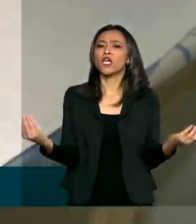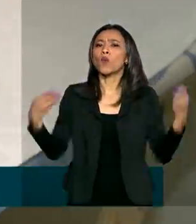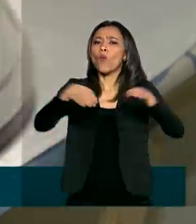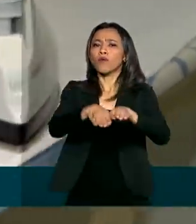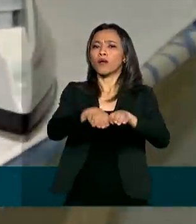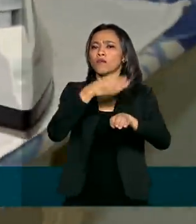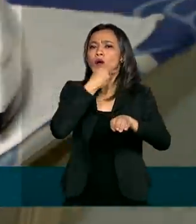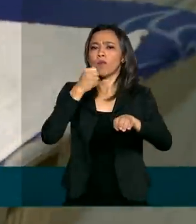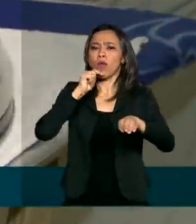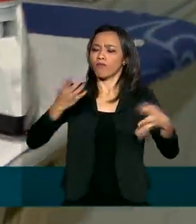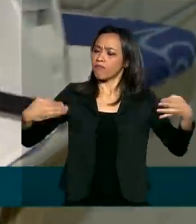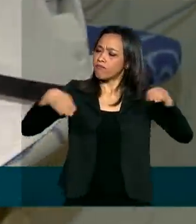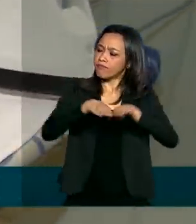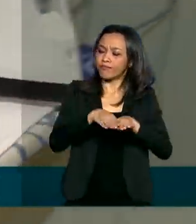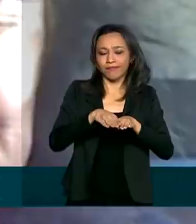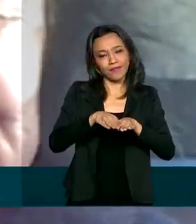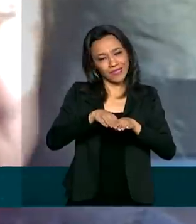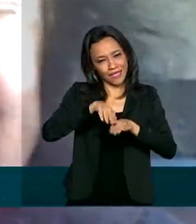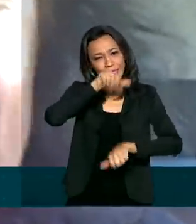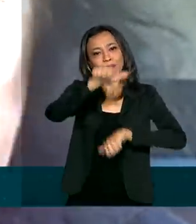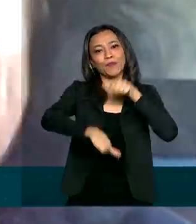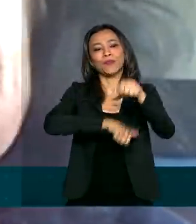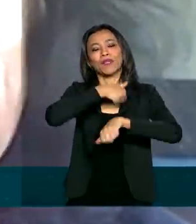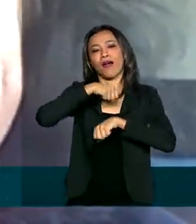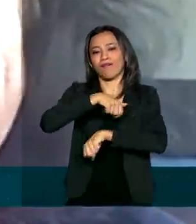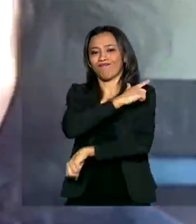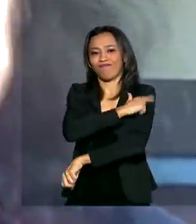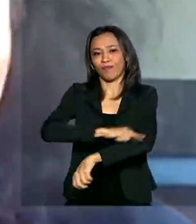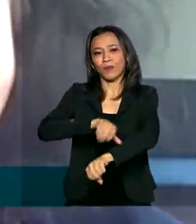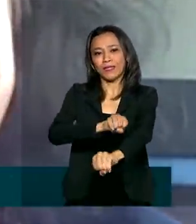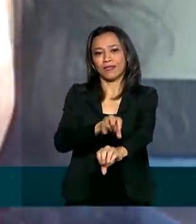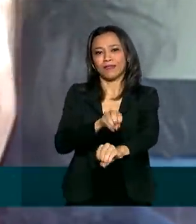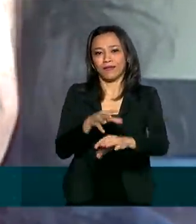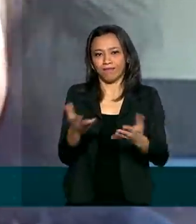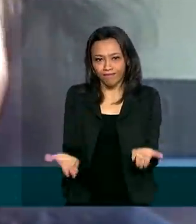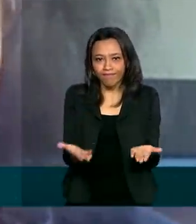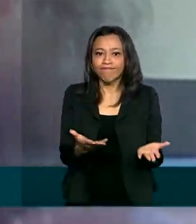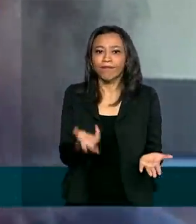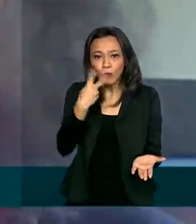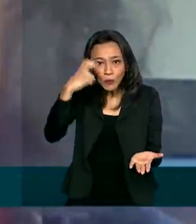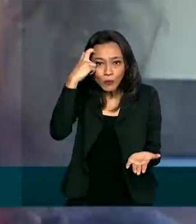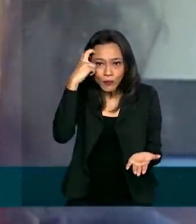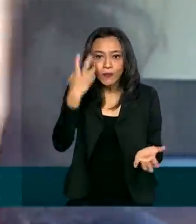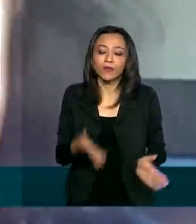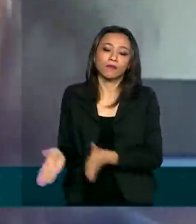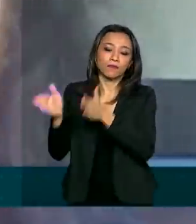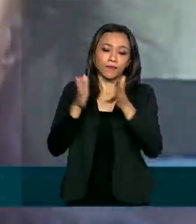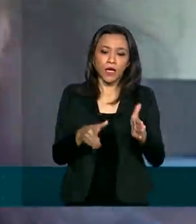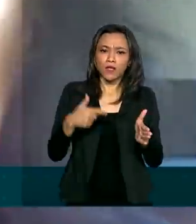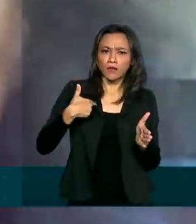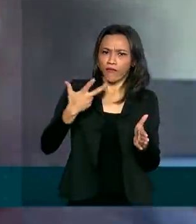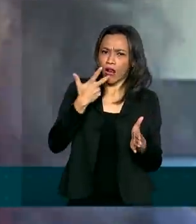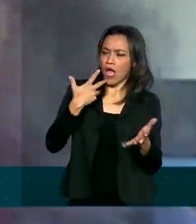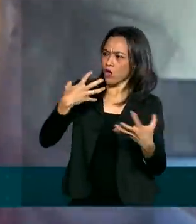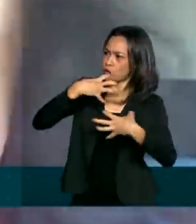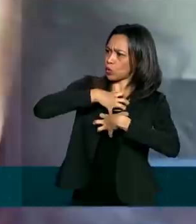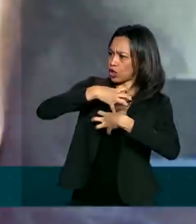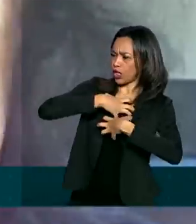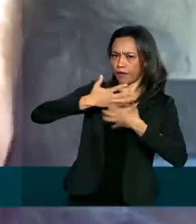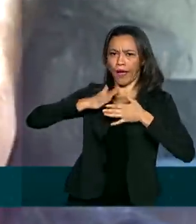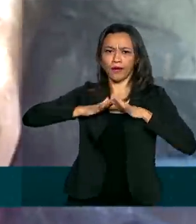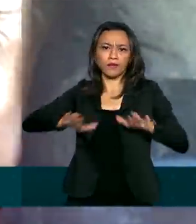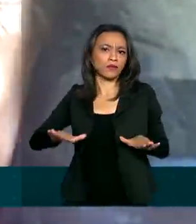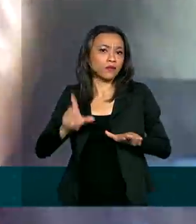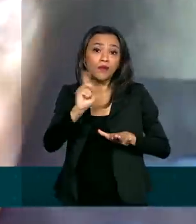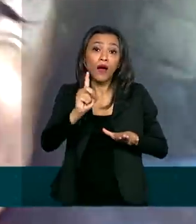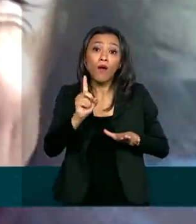a partir de uma mudança na educação. Não tem uma natureza que diga que eu sou desse jeito. Isso é a socialização.